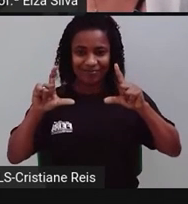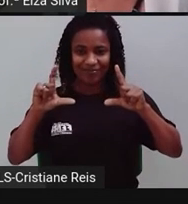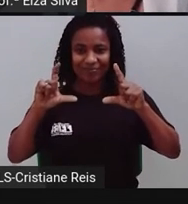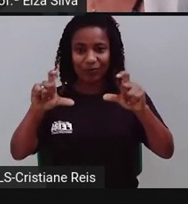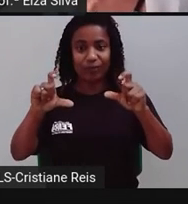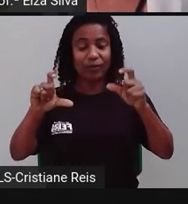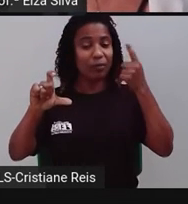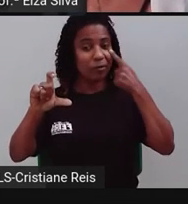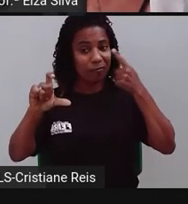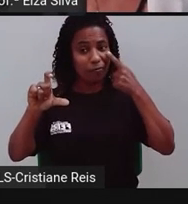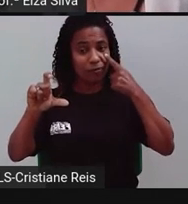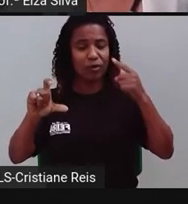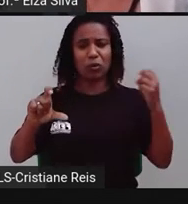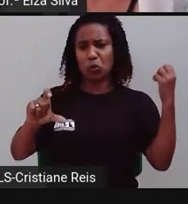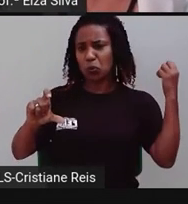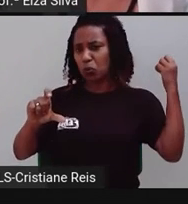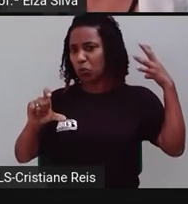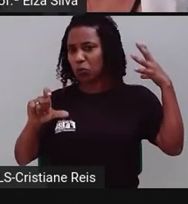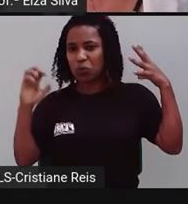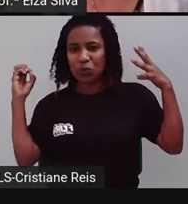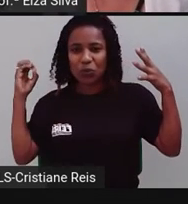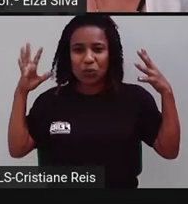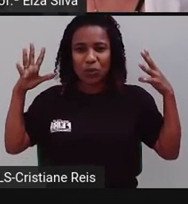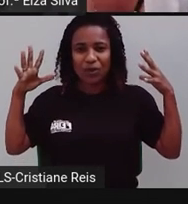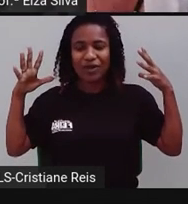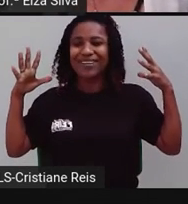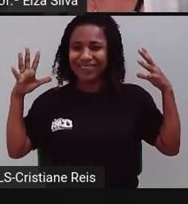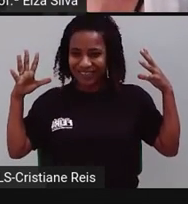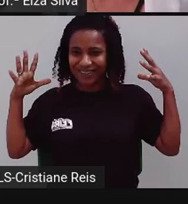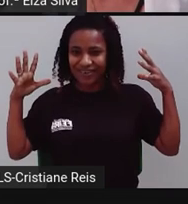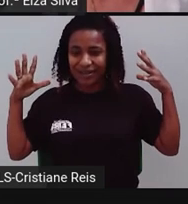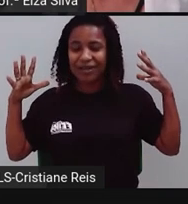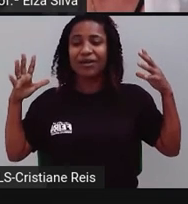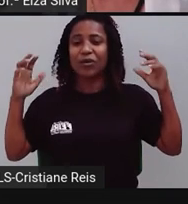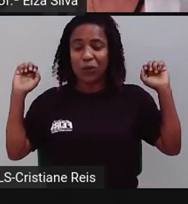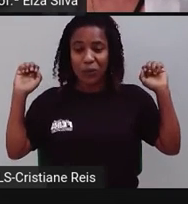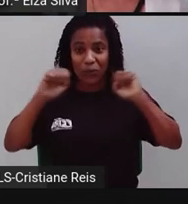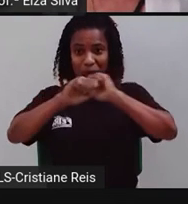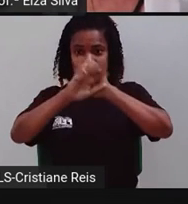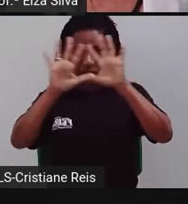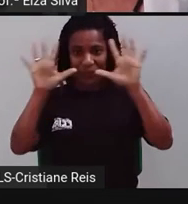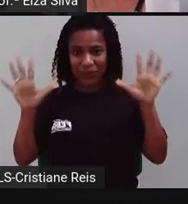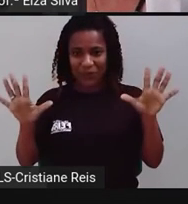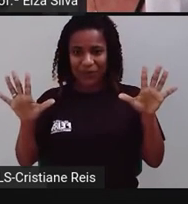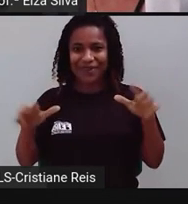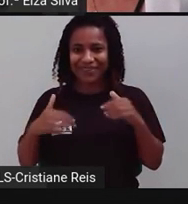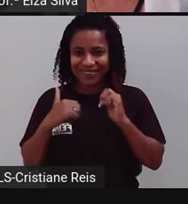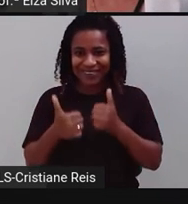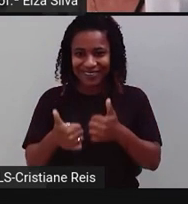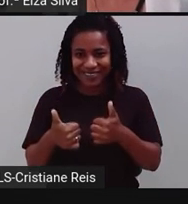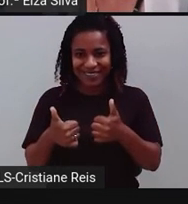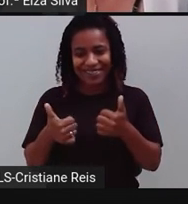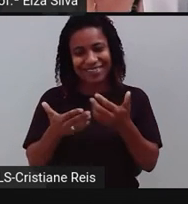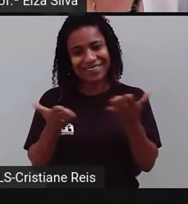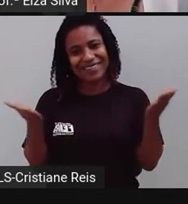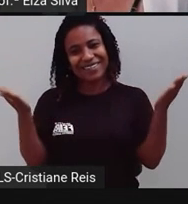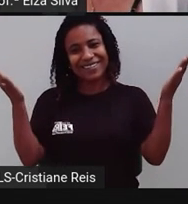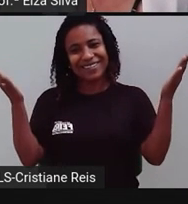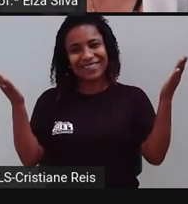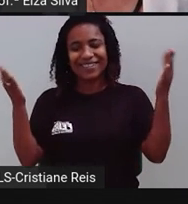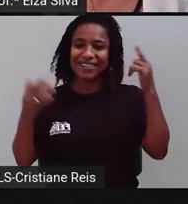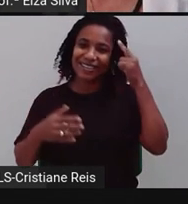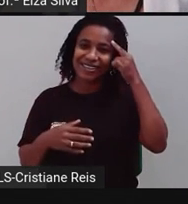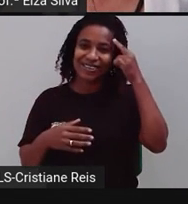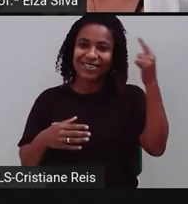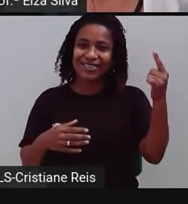observar a questão de fundo, de luminosidade Para que a sua foto fique bem legal Ok, students? E